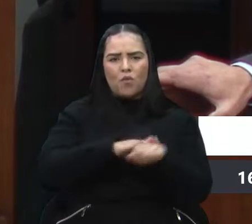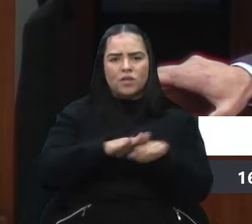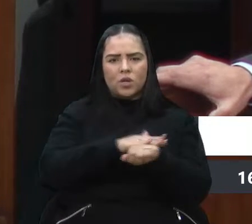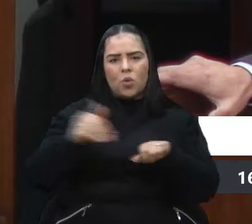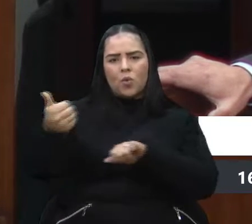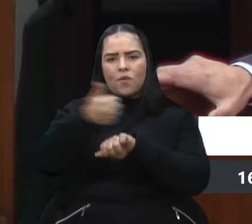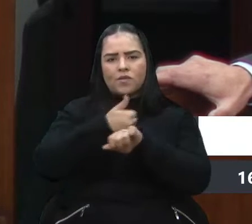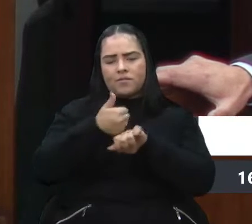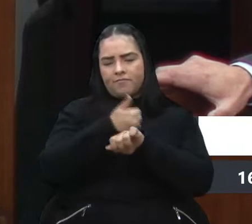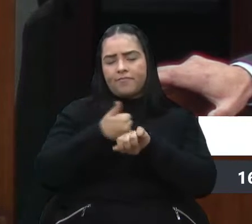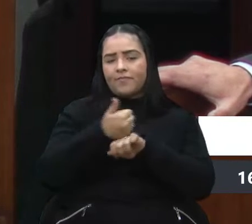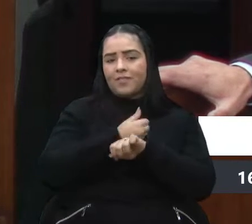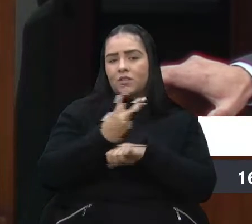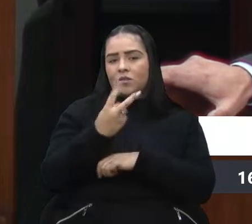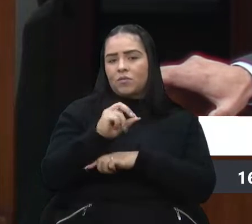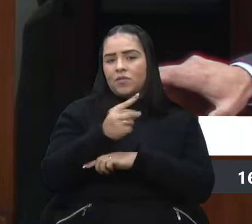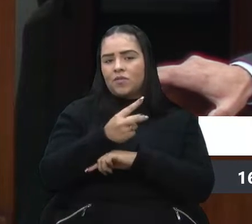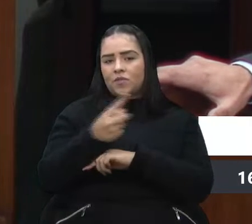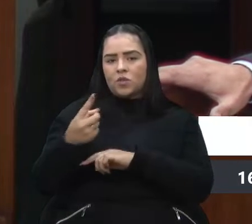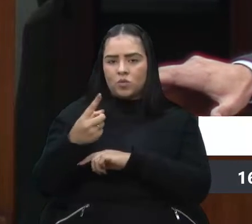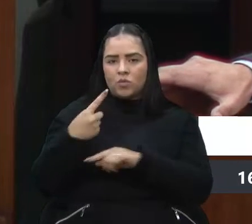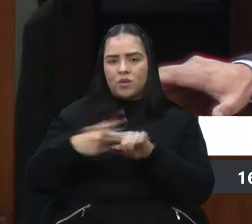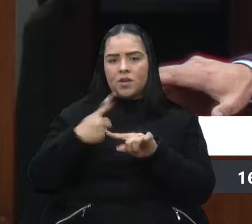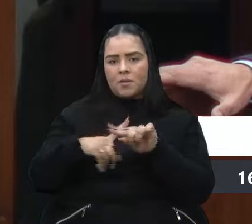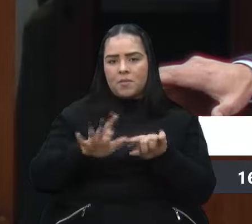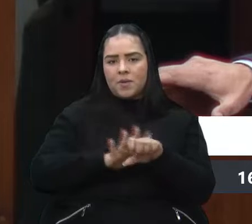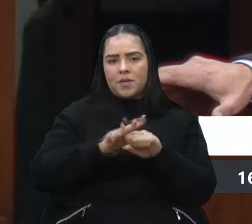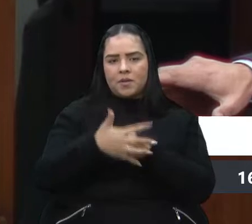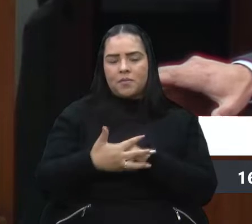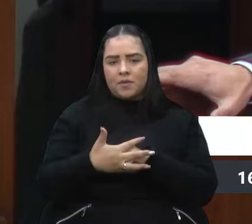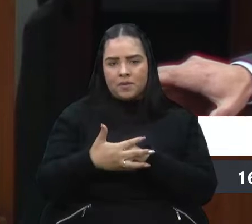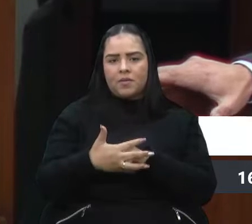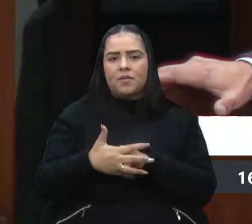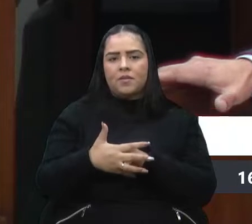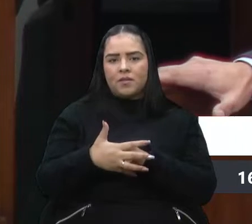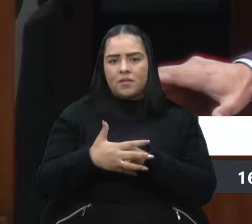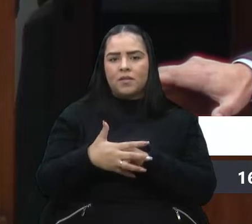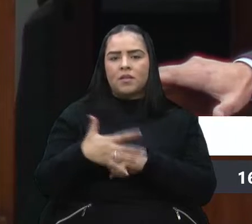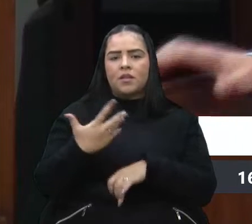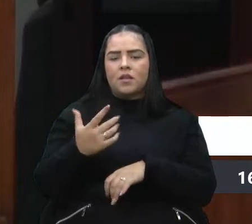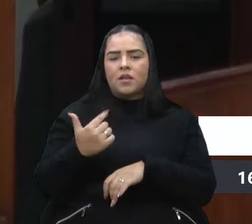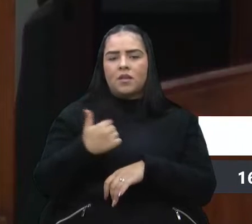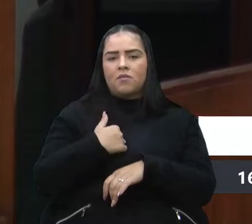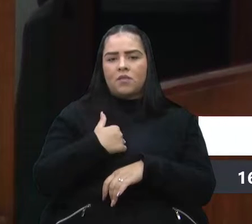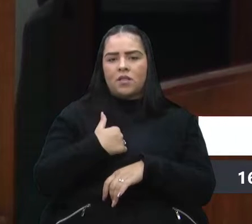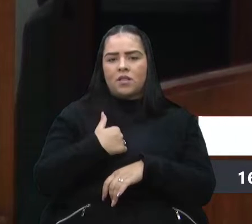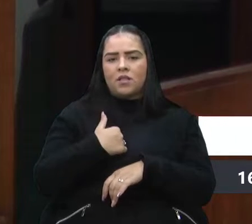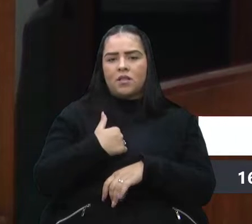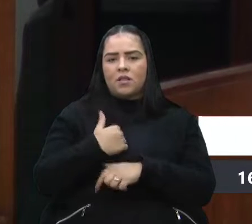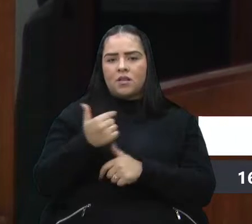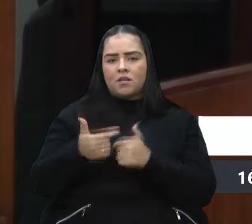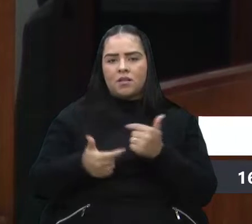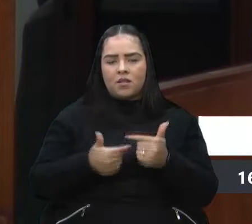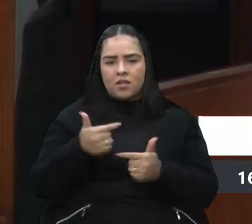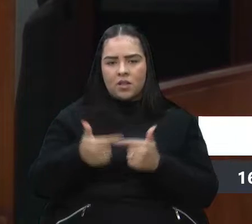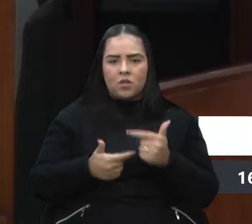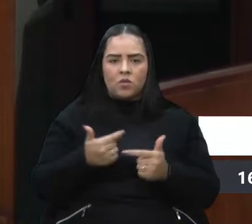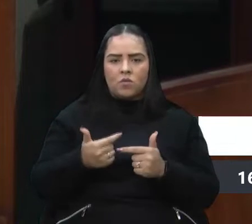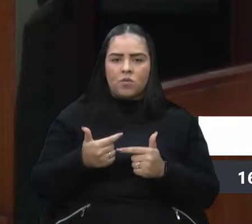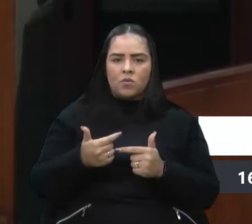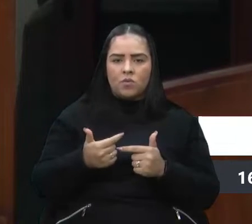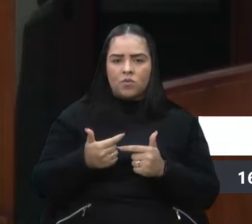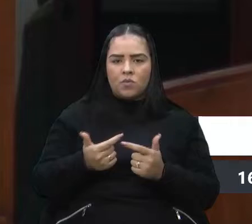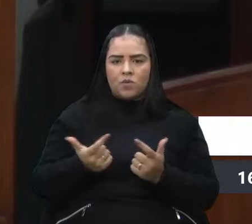Desde 2021, devido à pandemia, estava atuando como Unidade Básica